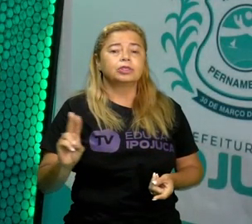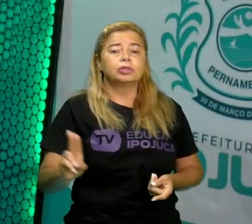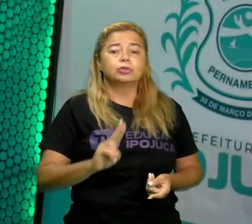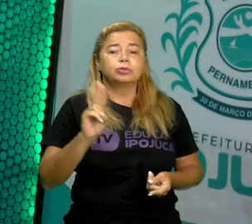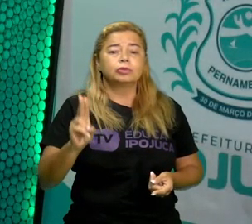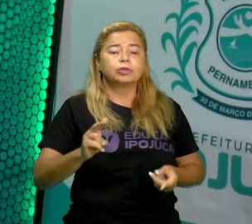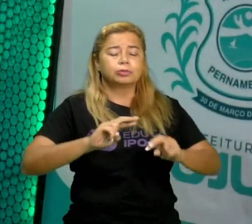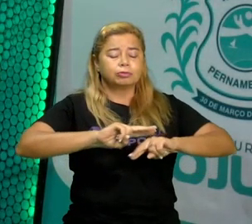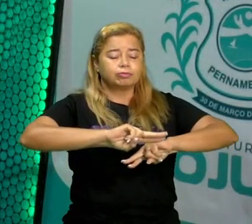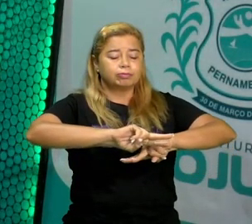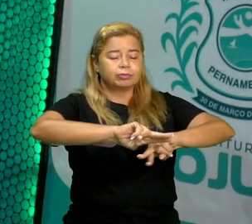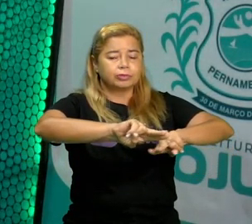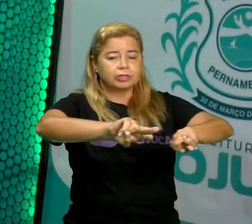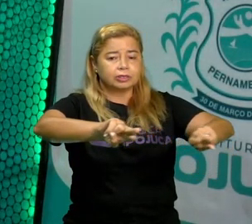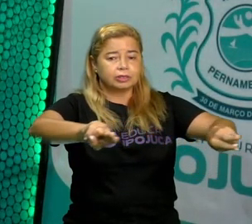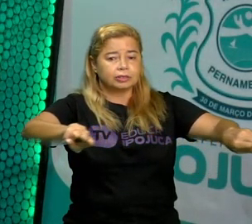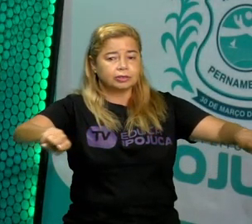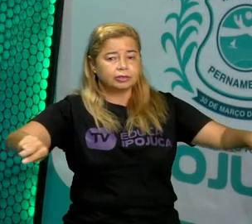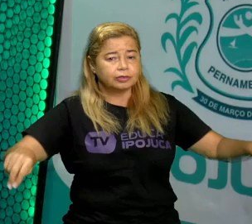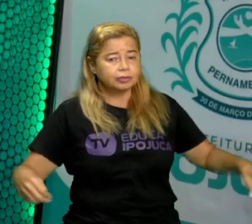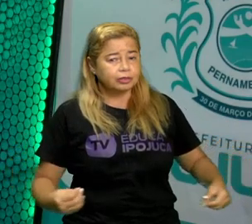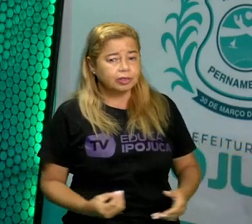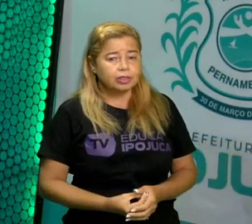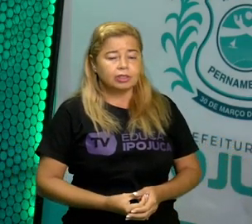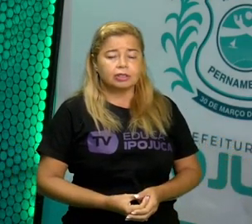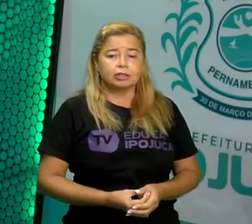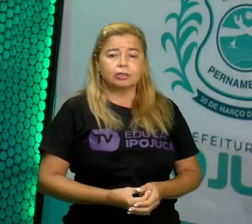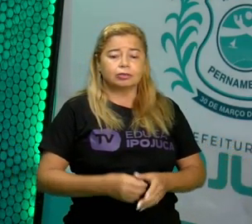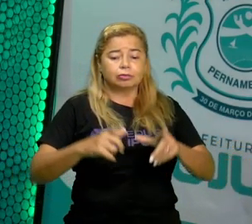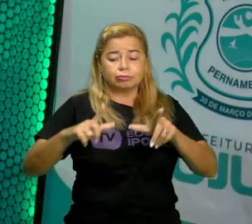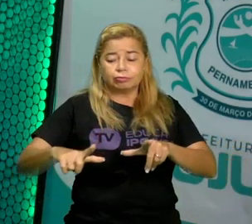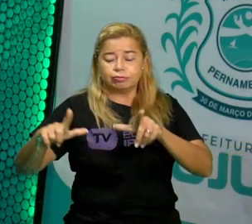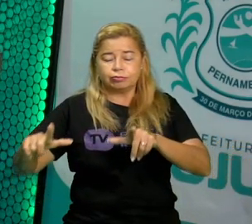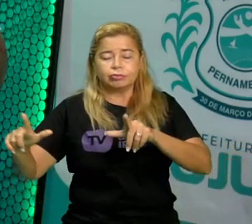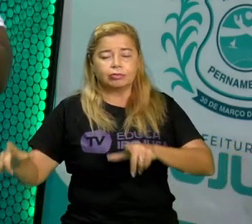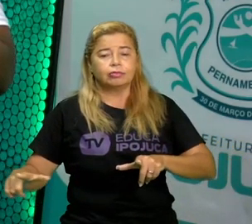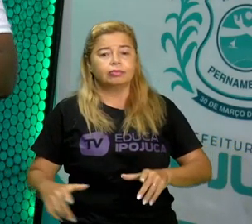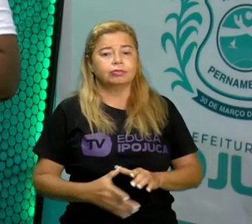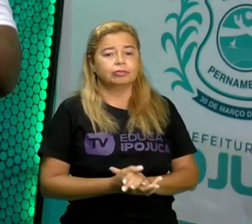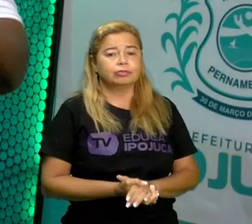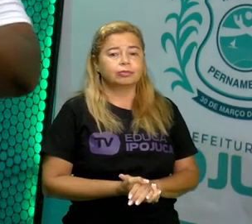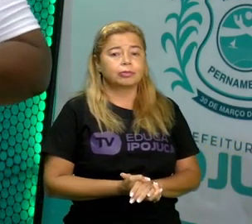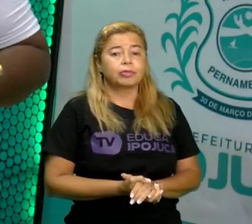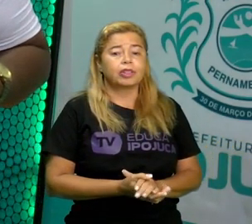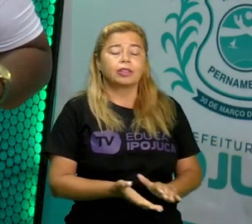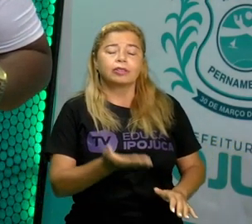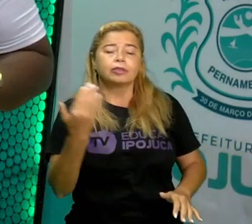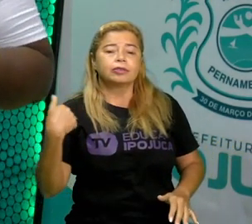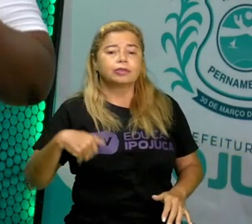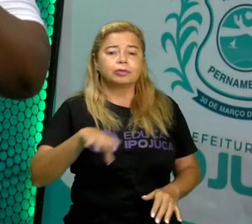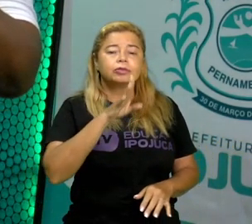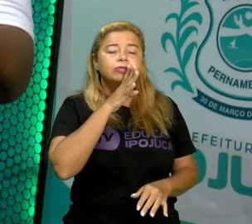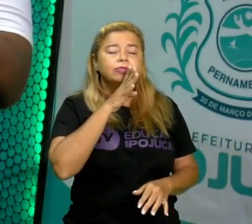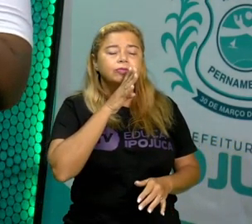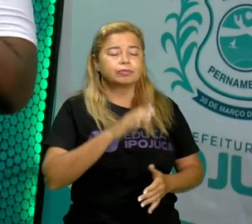diversas áreas, em diversas ações. Então vamos conhecer.